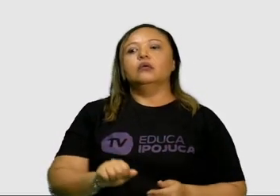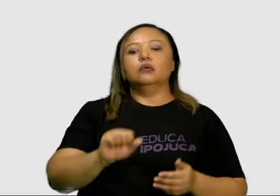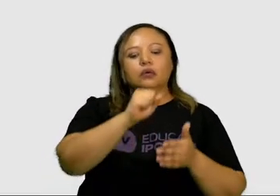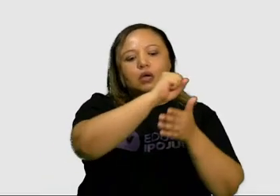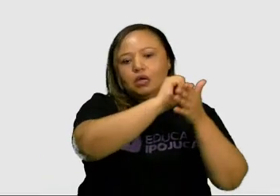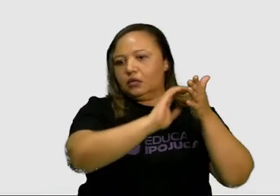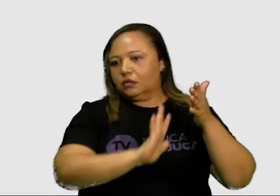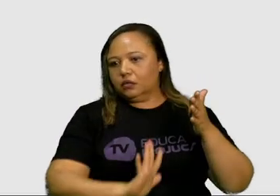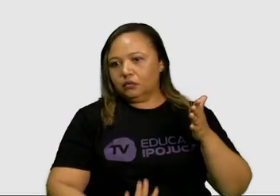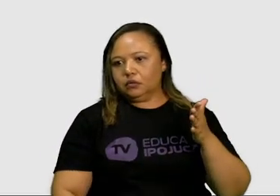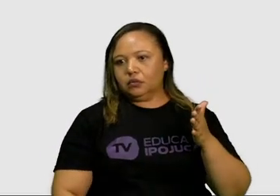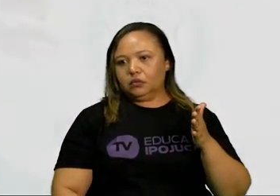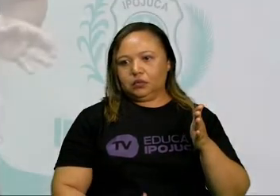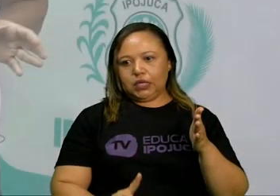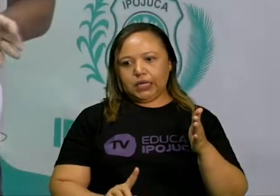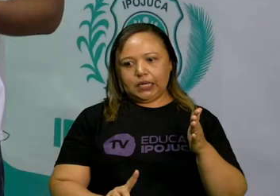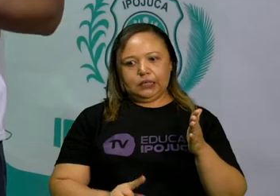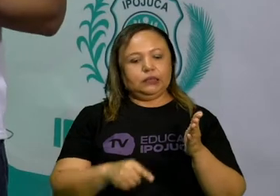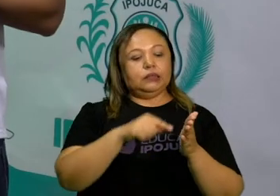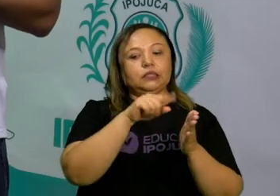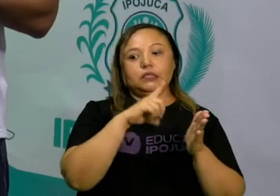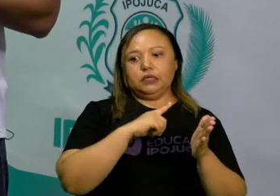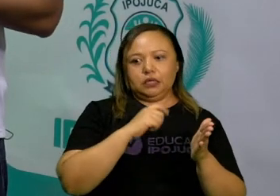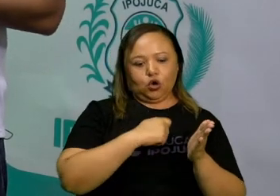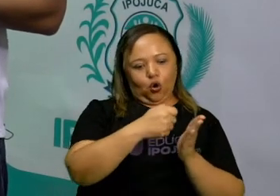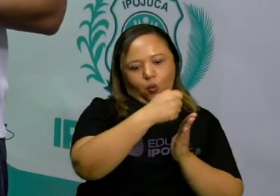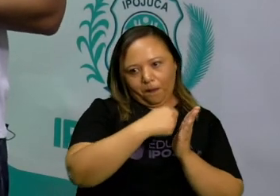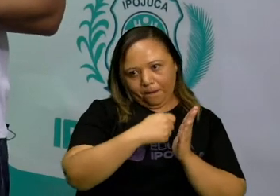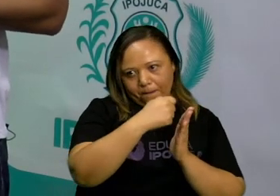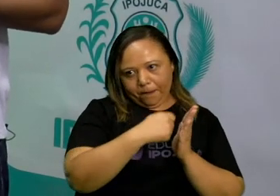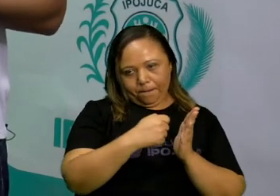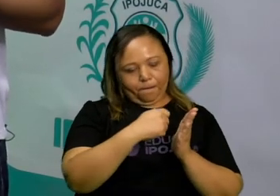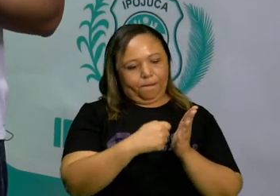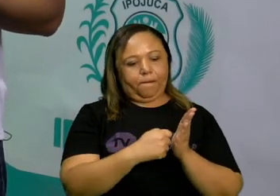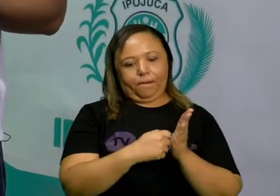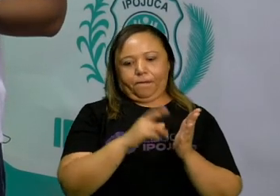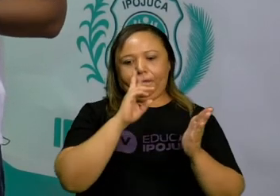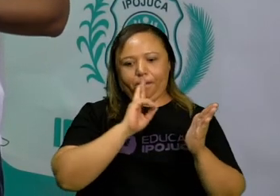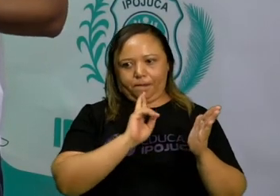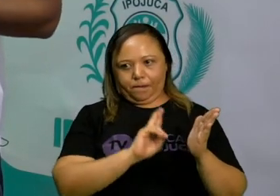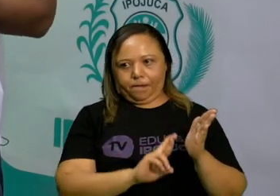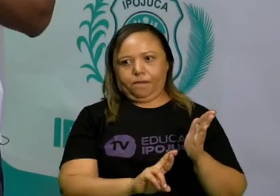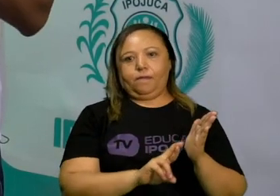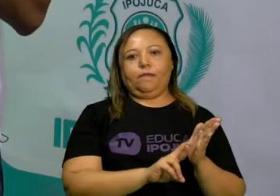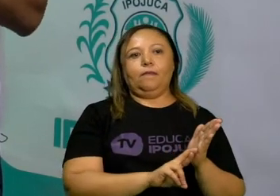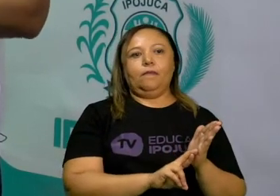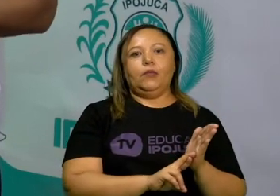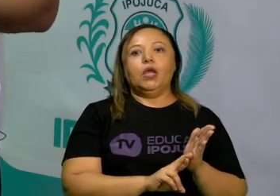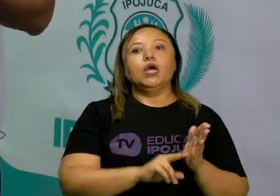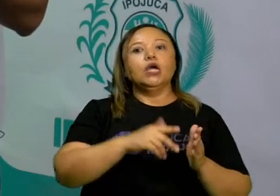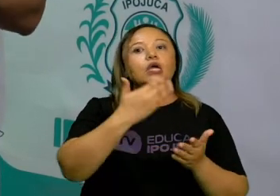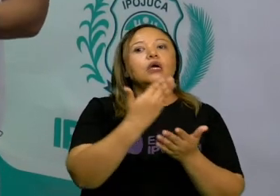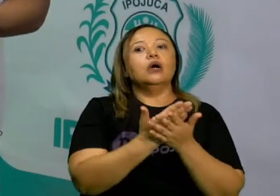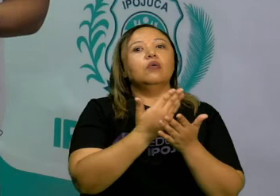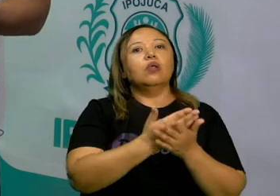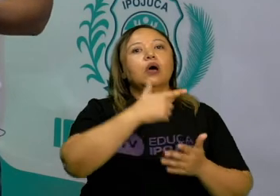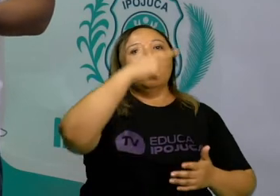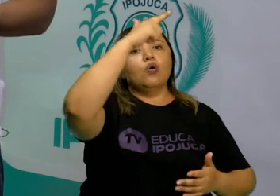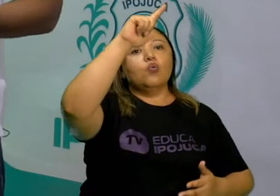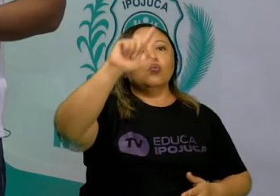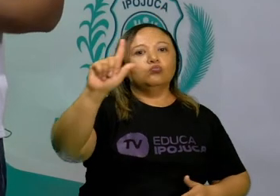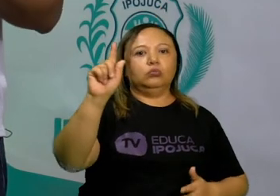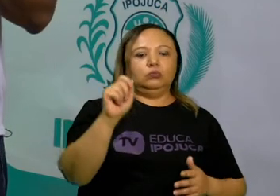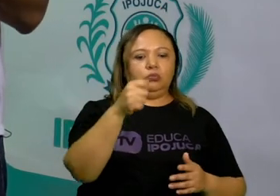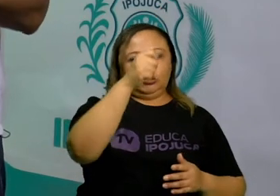nossa atividade, para o nosso exercício de fixação. Copiem no caderno, respondam no caderno, e a gente faz a correção